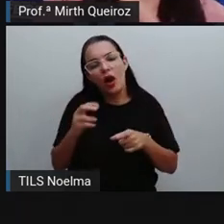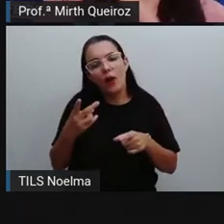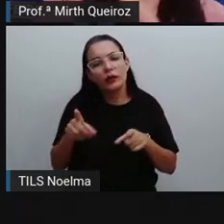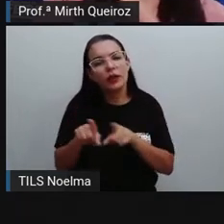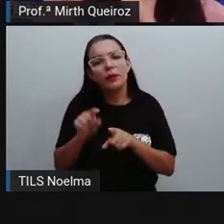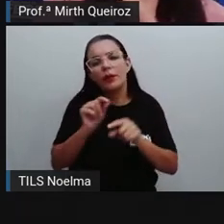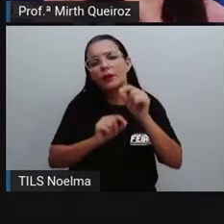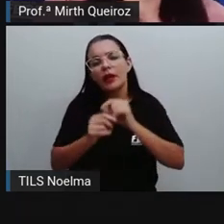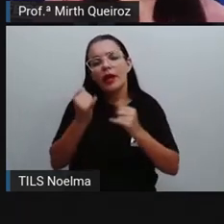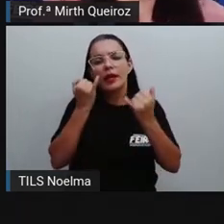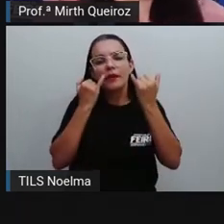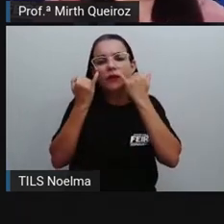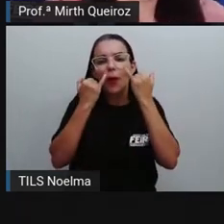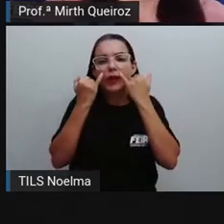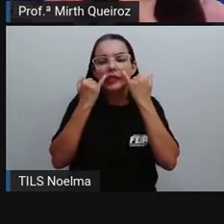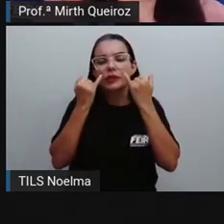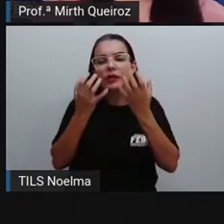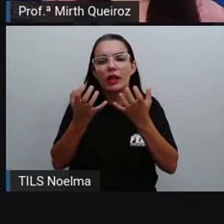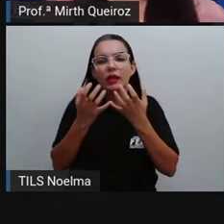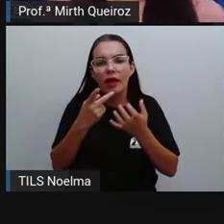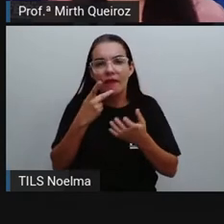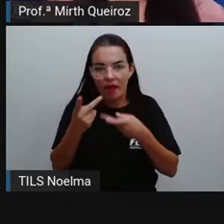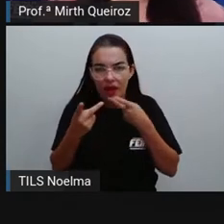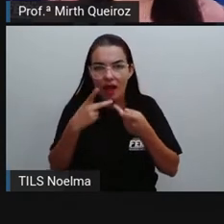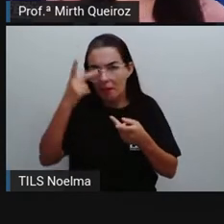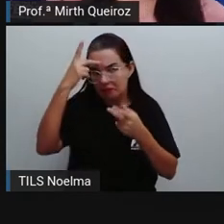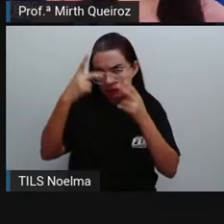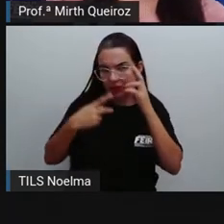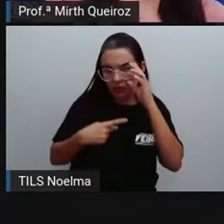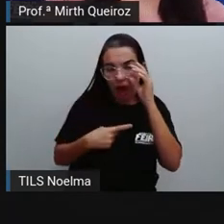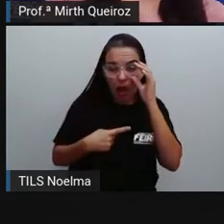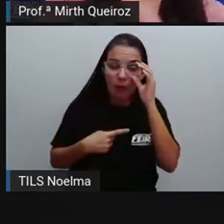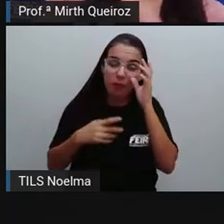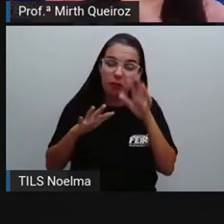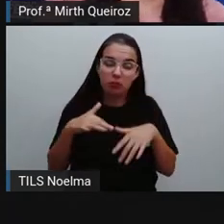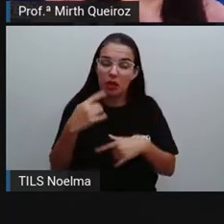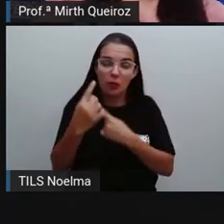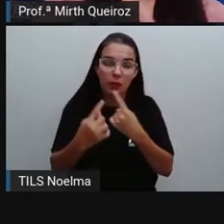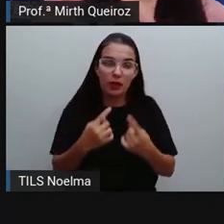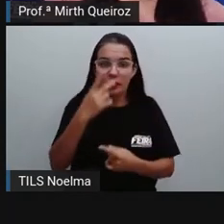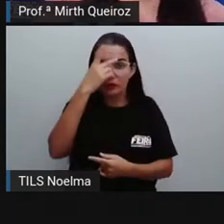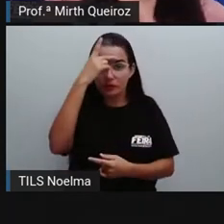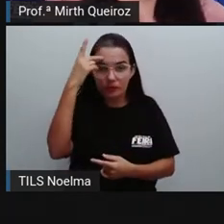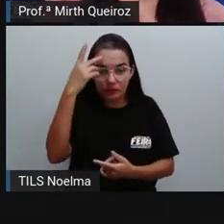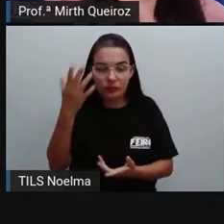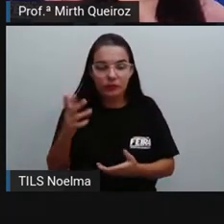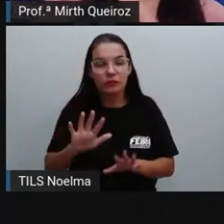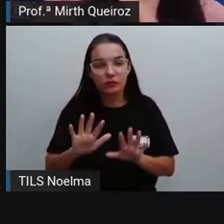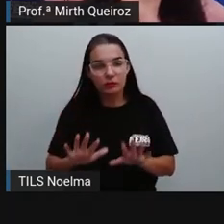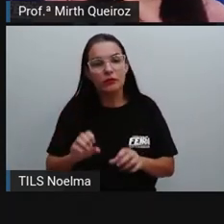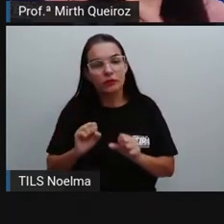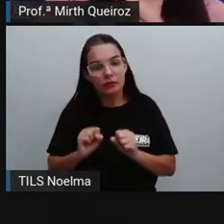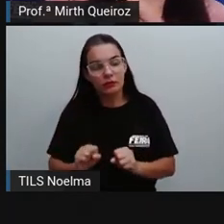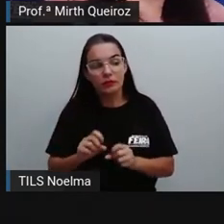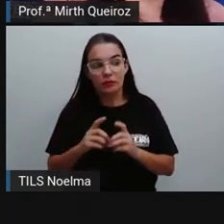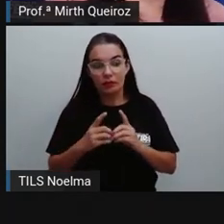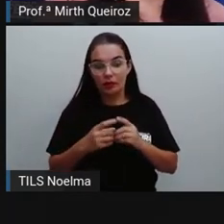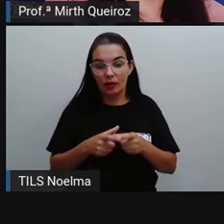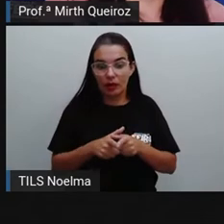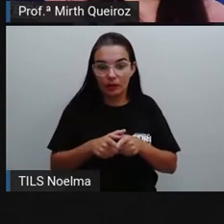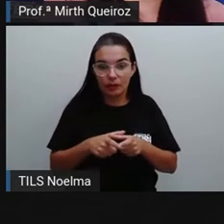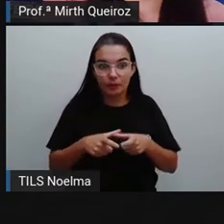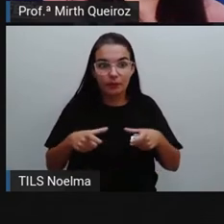informações que você quer tratar de ordem pessoal aí com alguém, ela pode ser mais longa. Então, essa